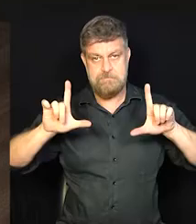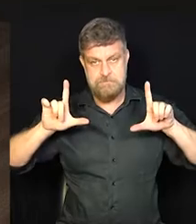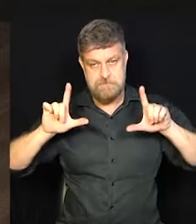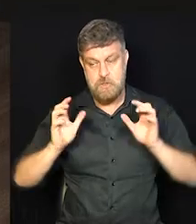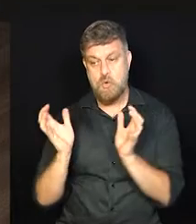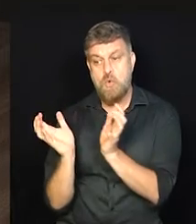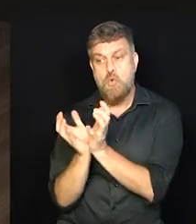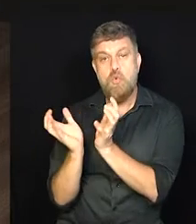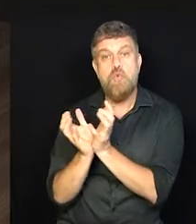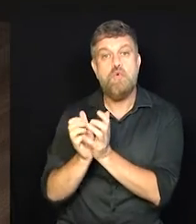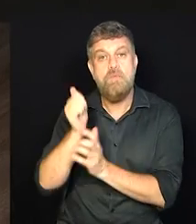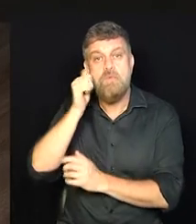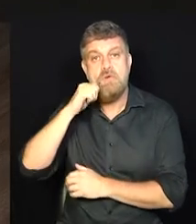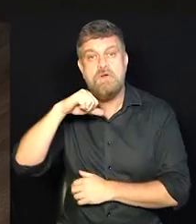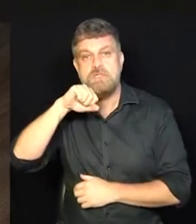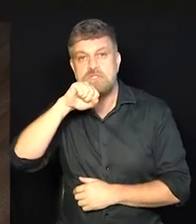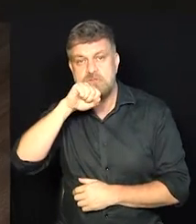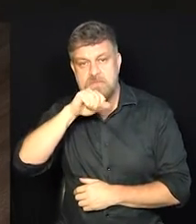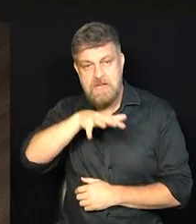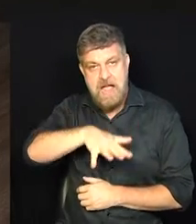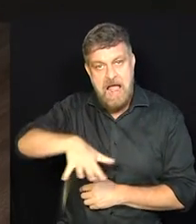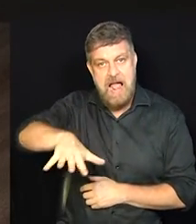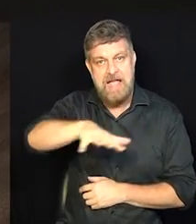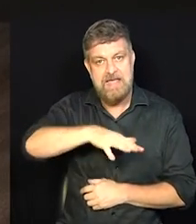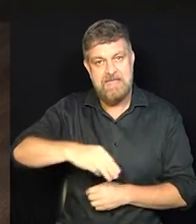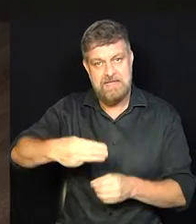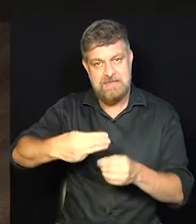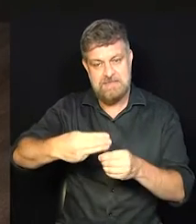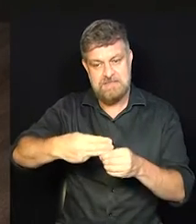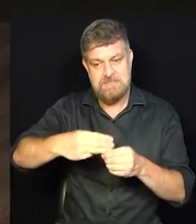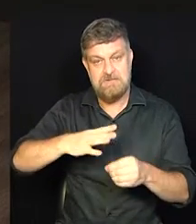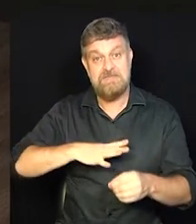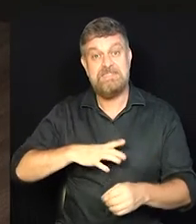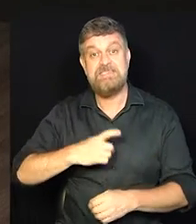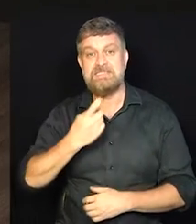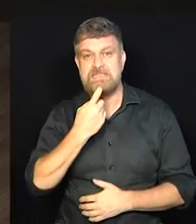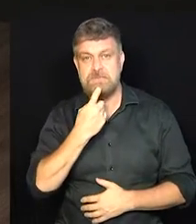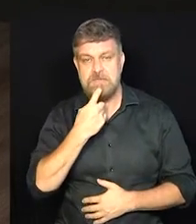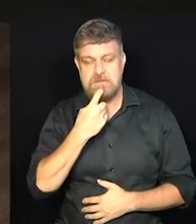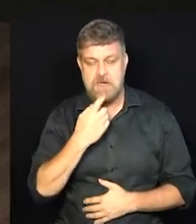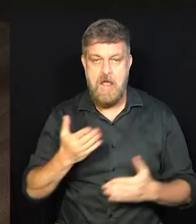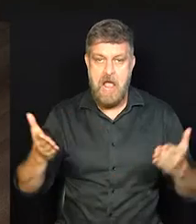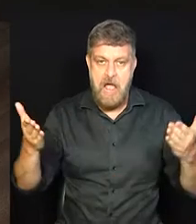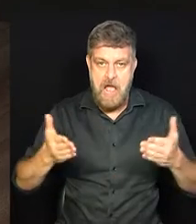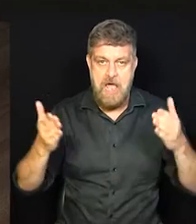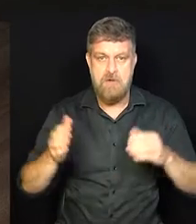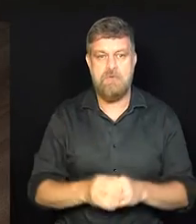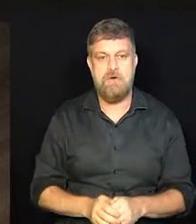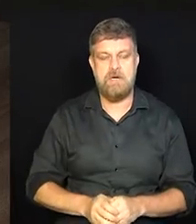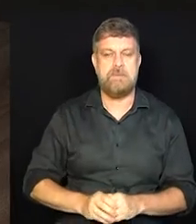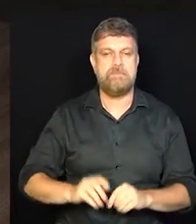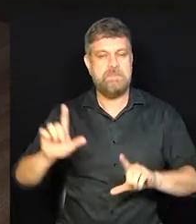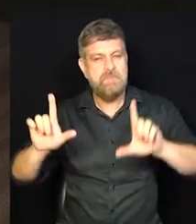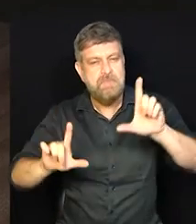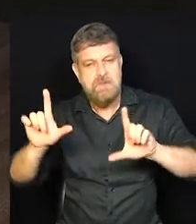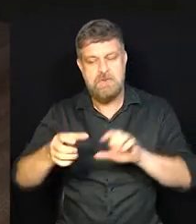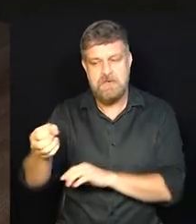Empreendedor o Grupo Mãe, que é um grupo aqui da nossa região. E a Natália volta agora nesse novo formato de